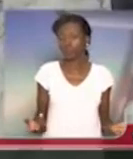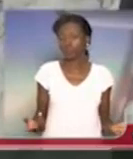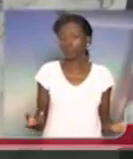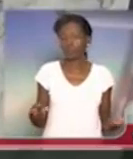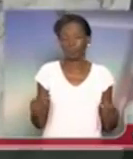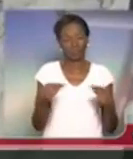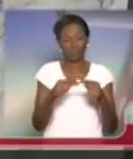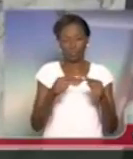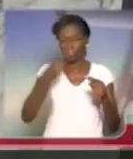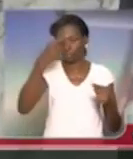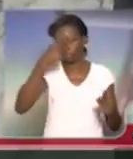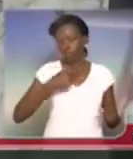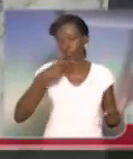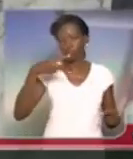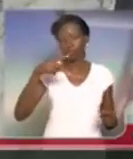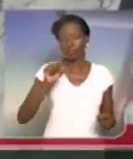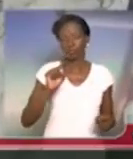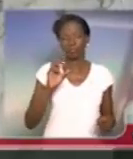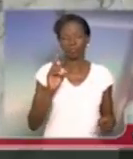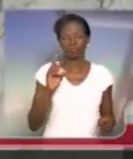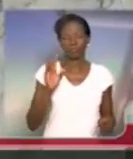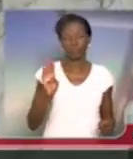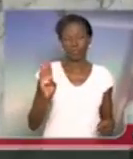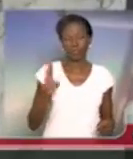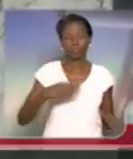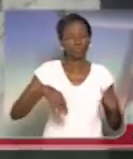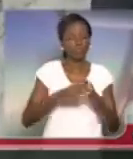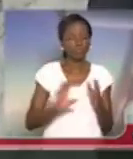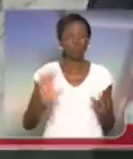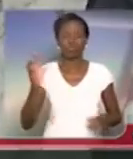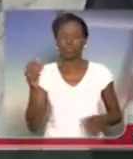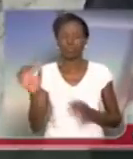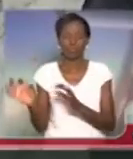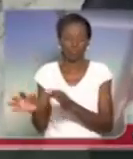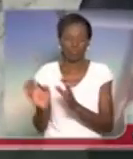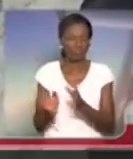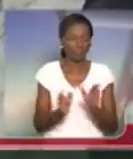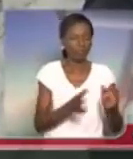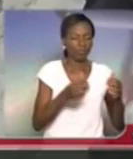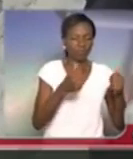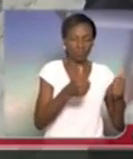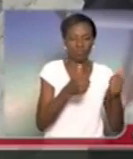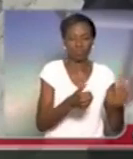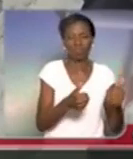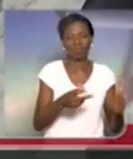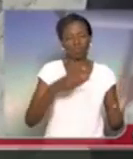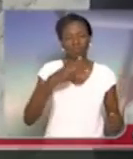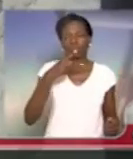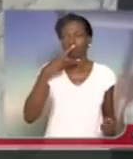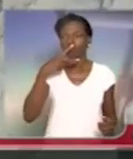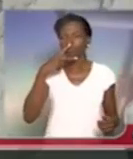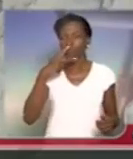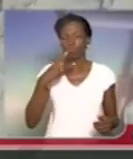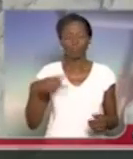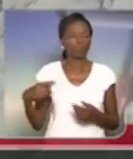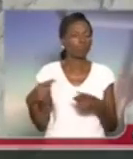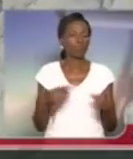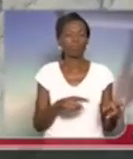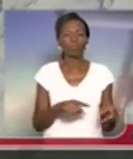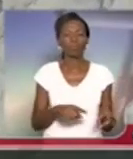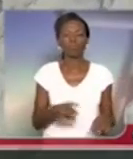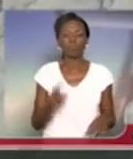um vídeo que eu trouxe também, um depoimento de uma mãe indignada com o fechamento dessa escola, que eu gostaria de colocar aqui para os deputados